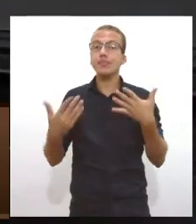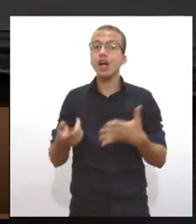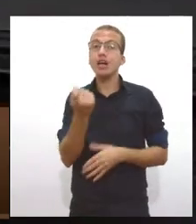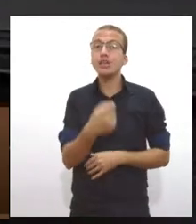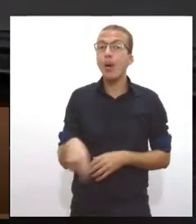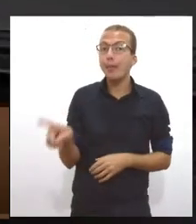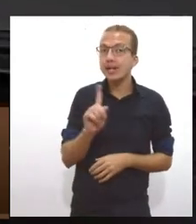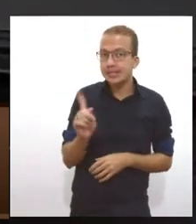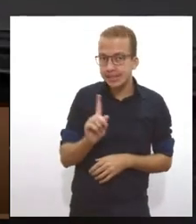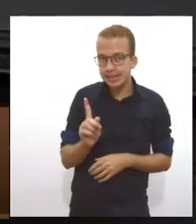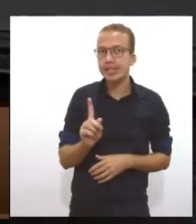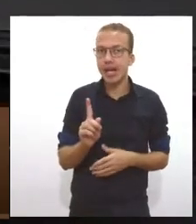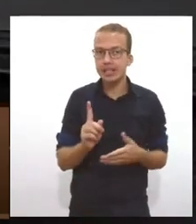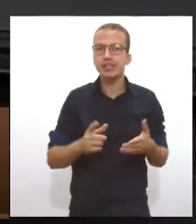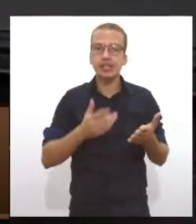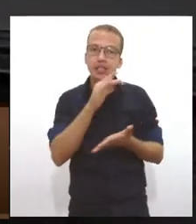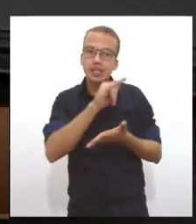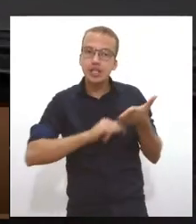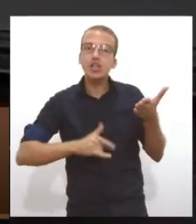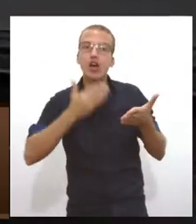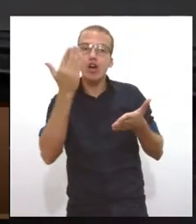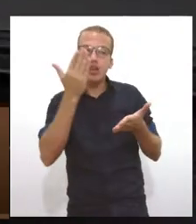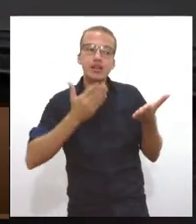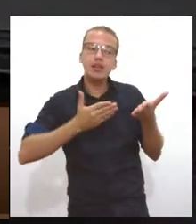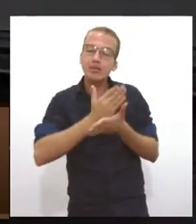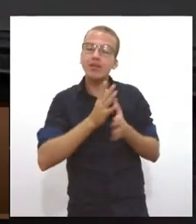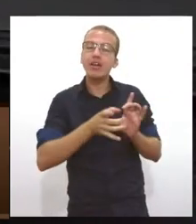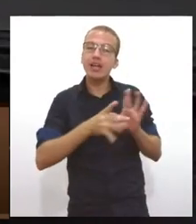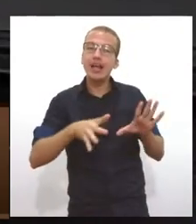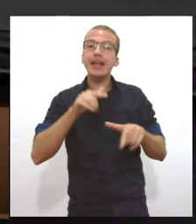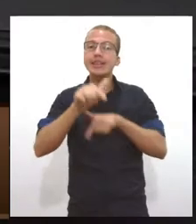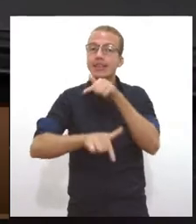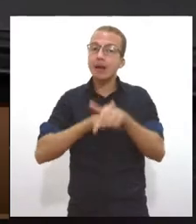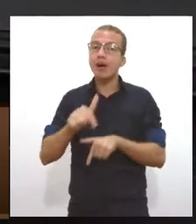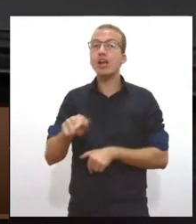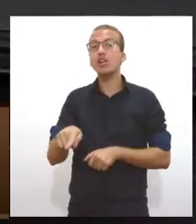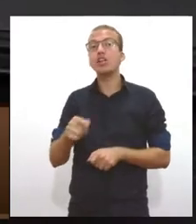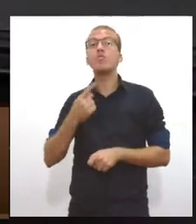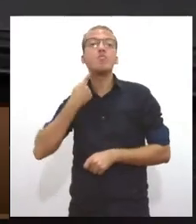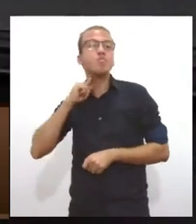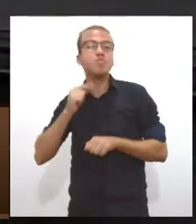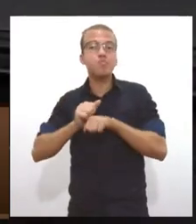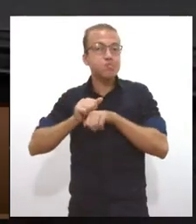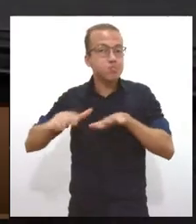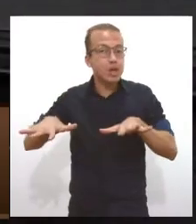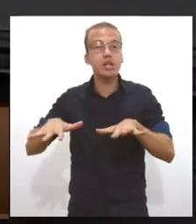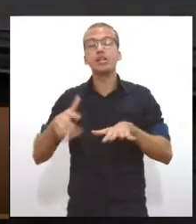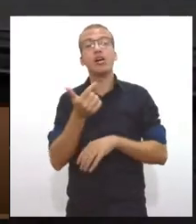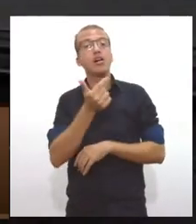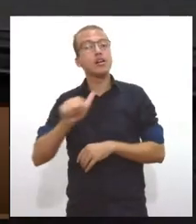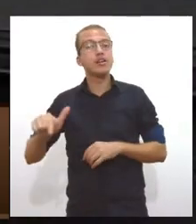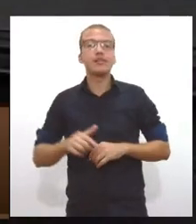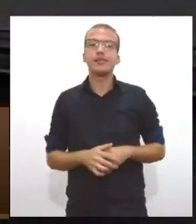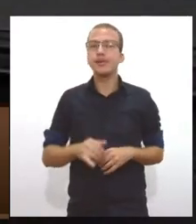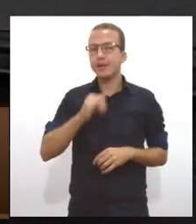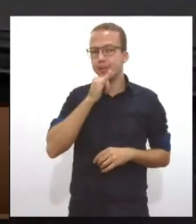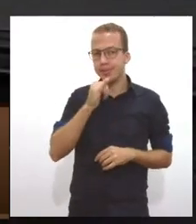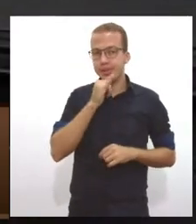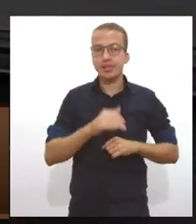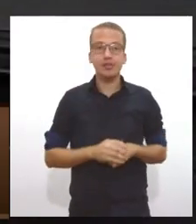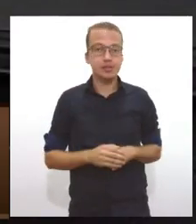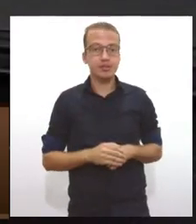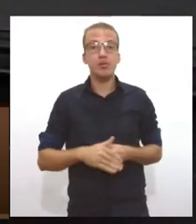aquelas atividades que não causam tanta poluição, ou que não causam degradação, em que, por exemplo, um escritório de contabilidade,